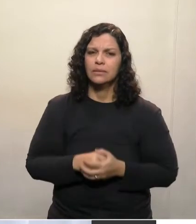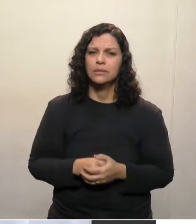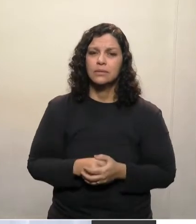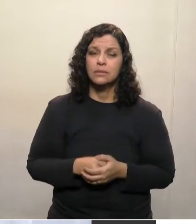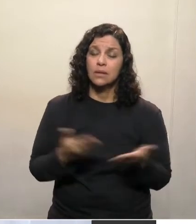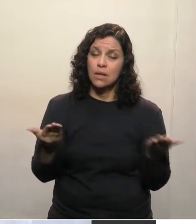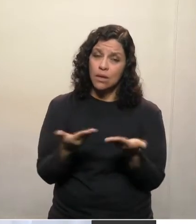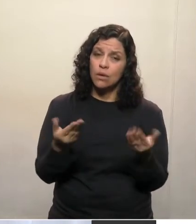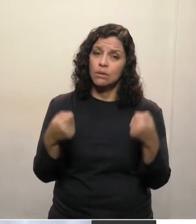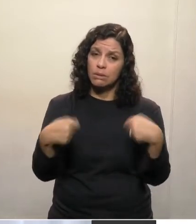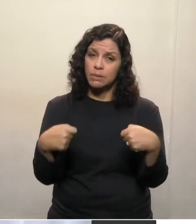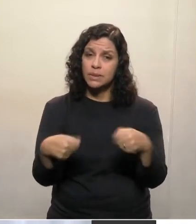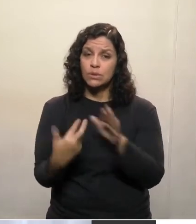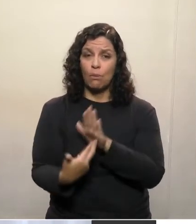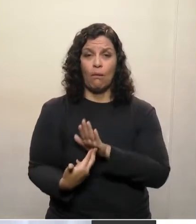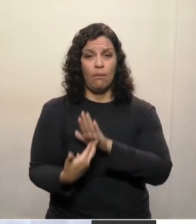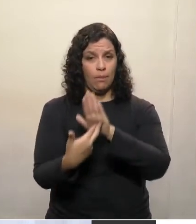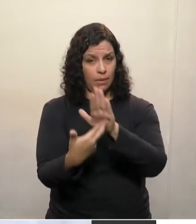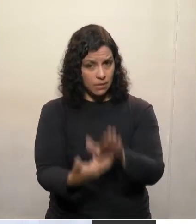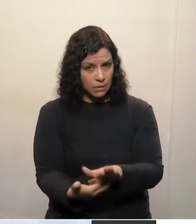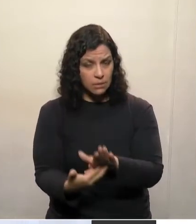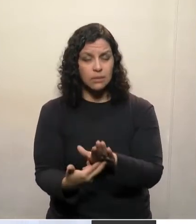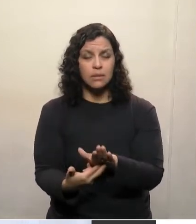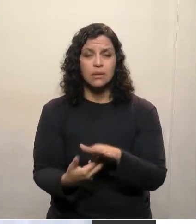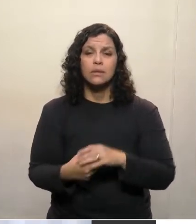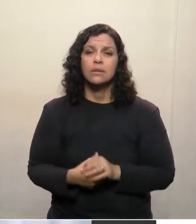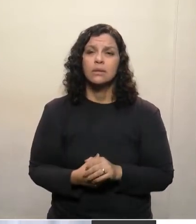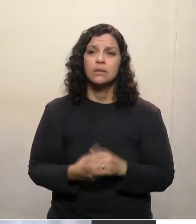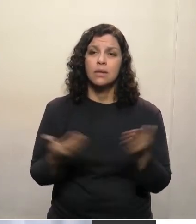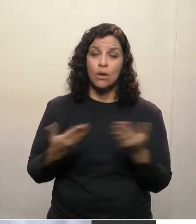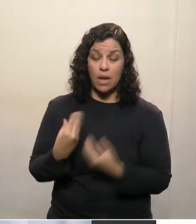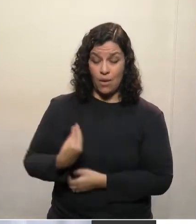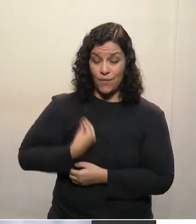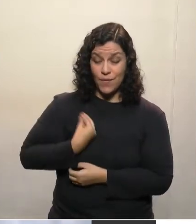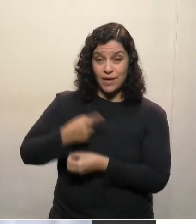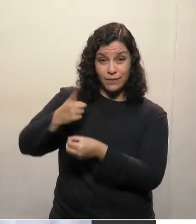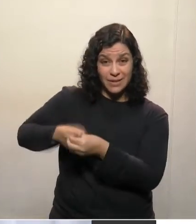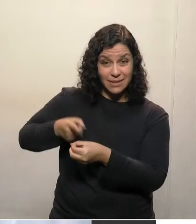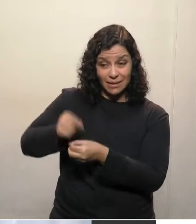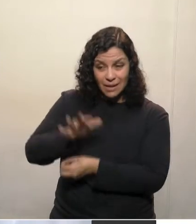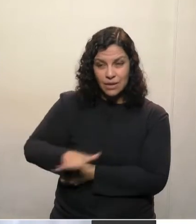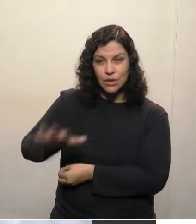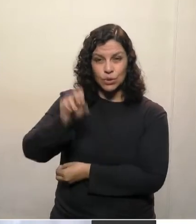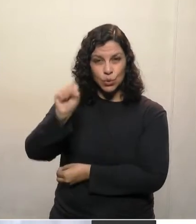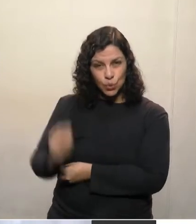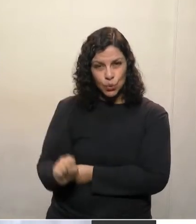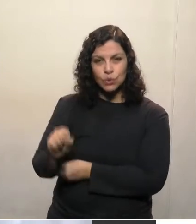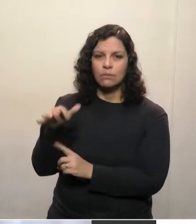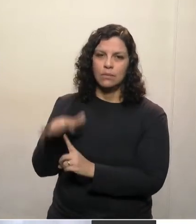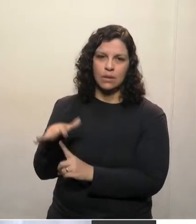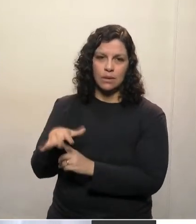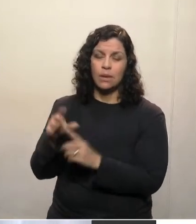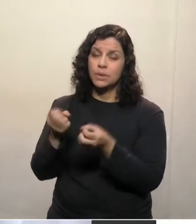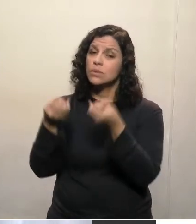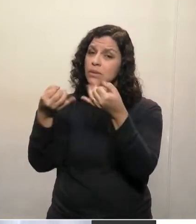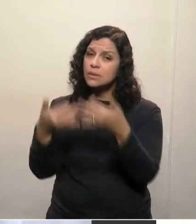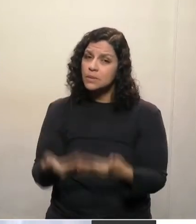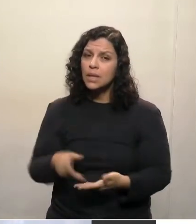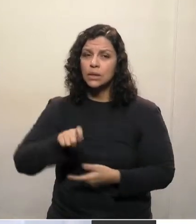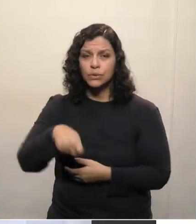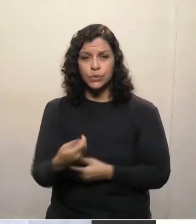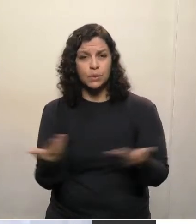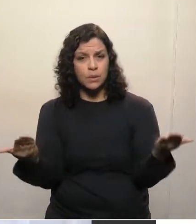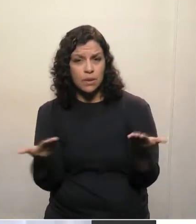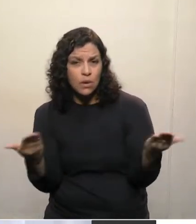e eu tenho que, como representante aqui, residendo na região sul do estado, falar a respeito das